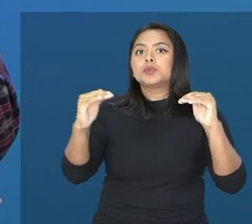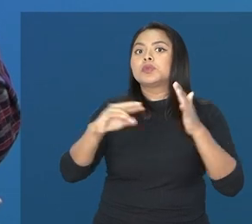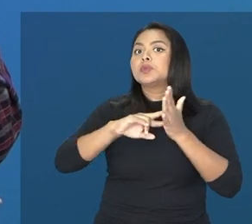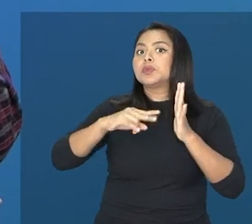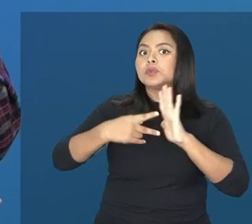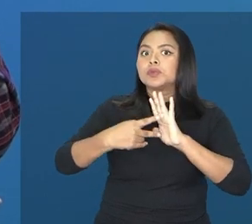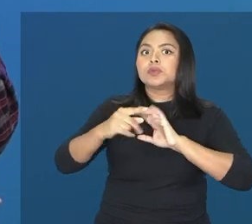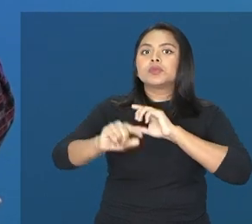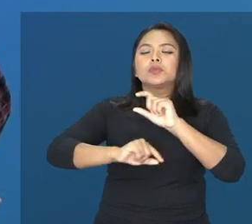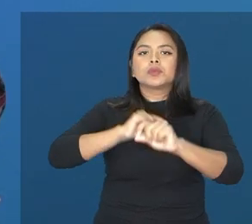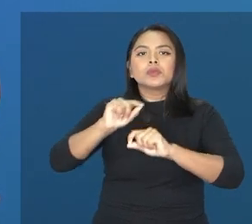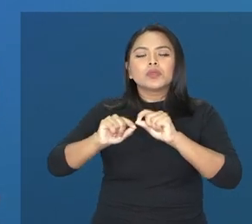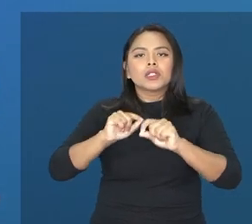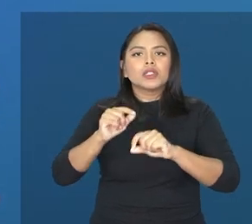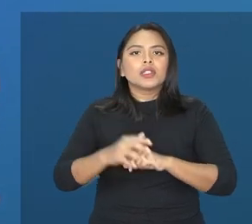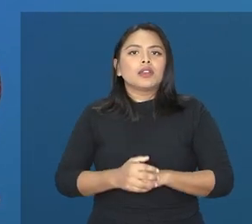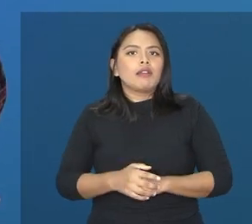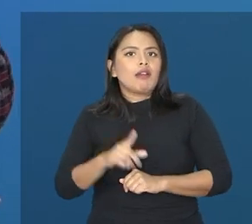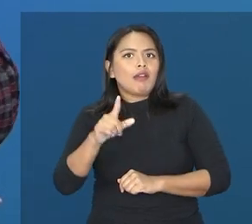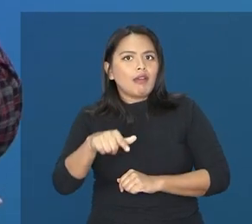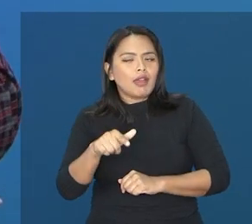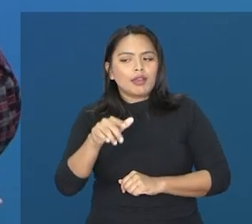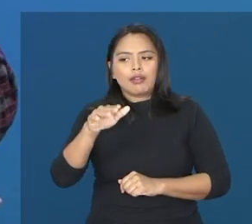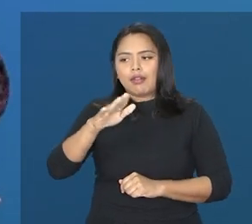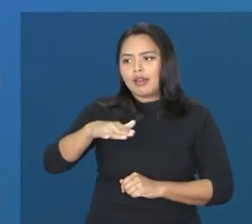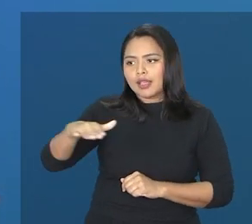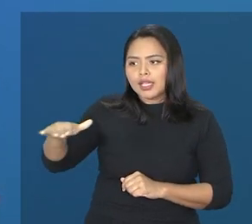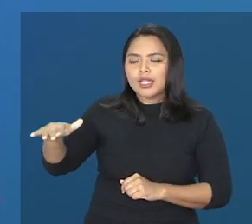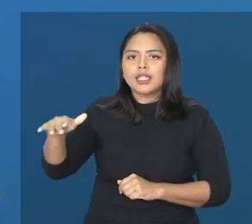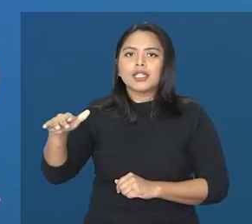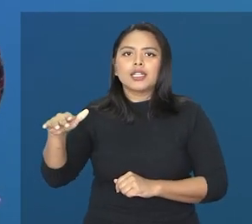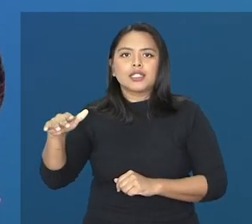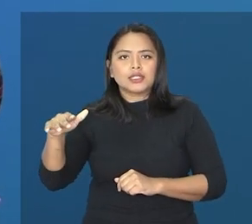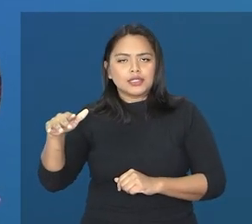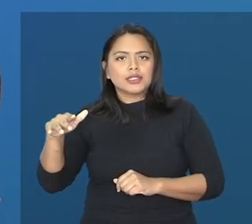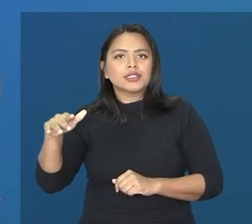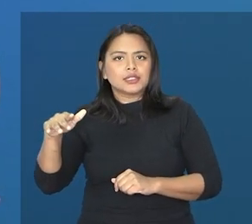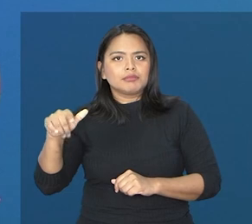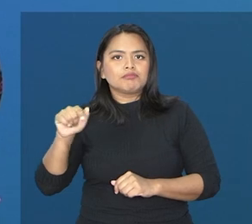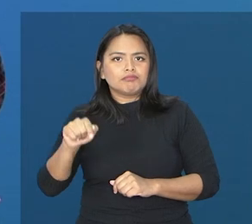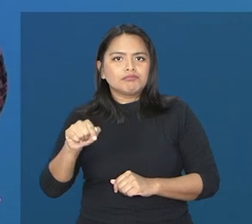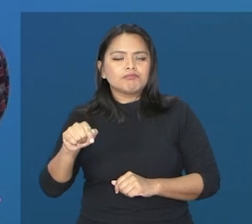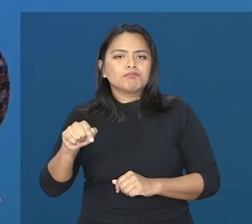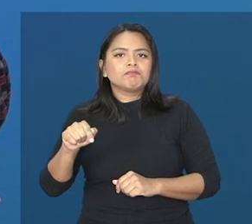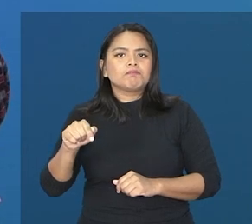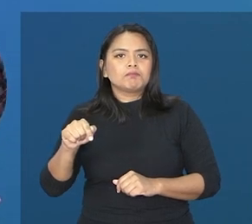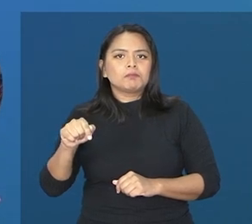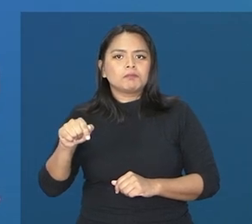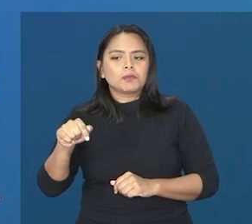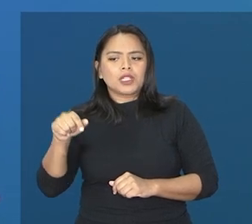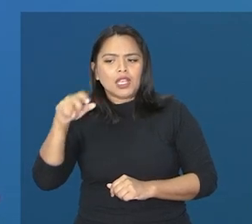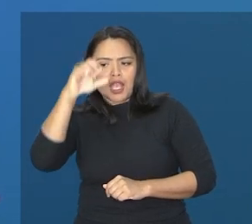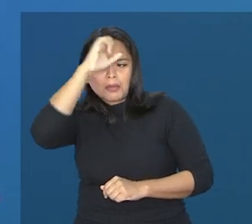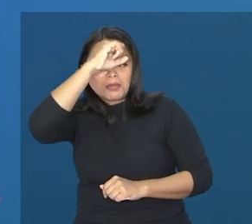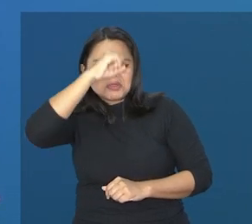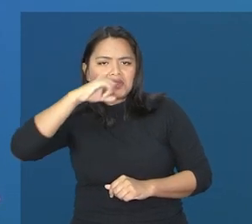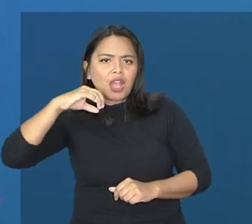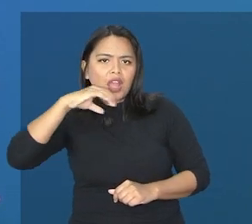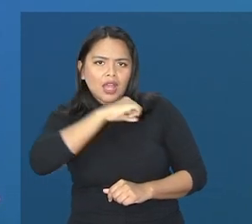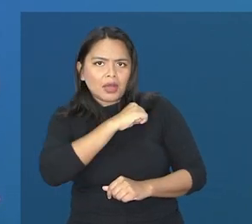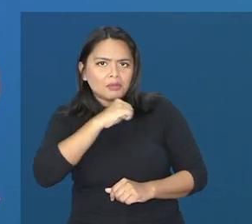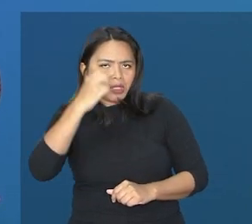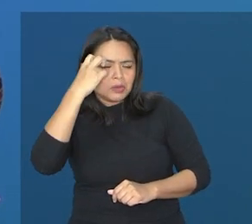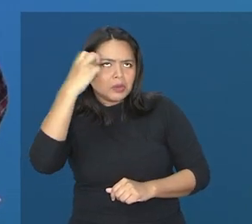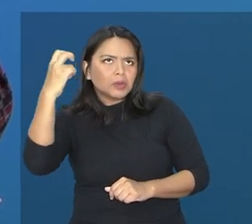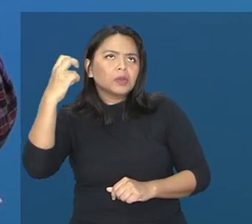habilidades, de fato, é uma criança, uma criança prodígio, ou uma criança precoce, ela tem altas habilidades,